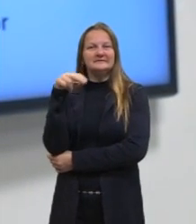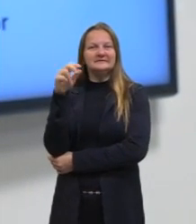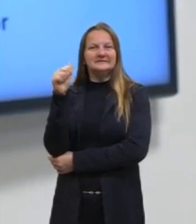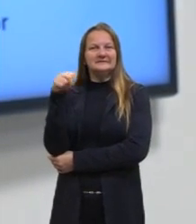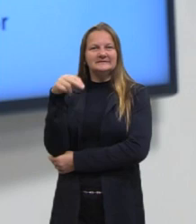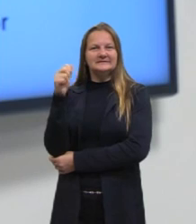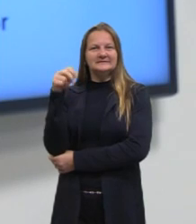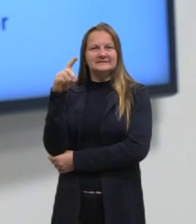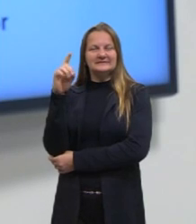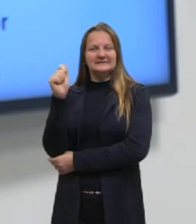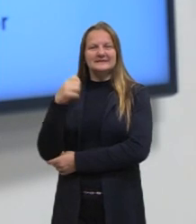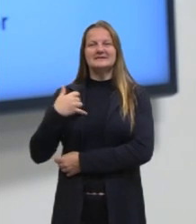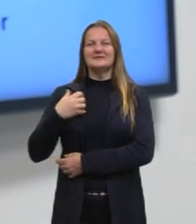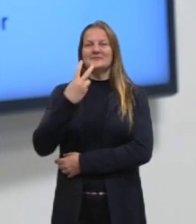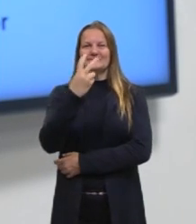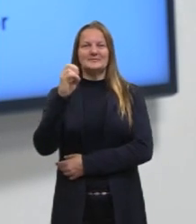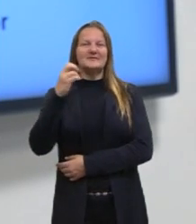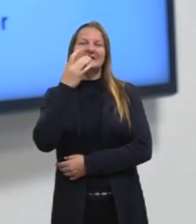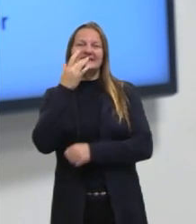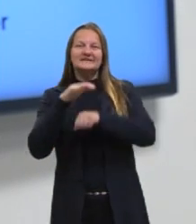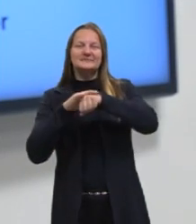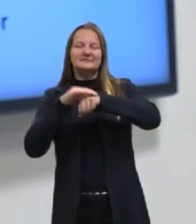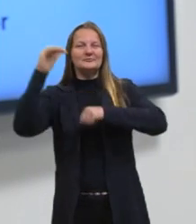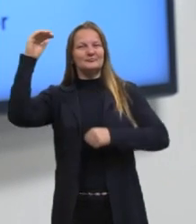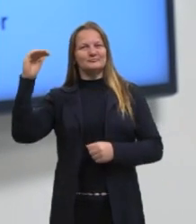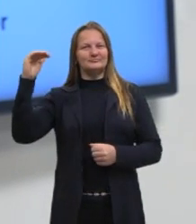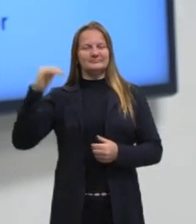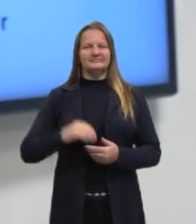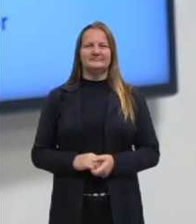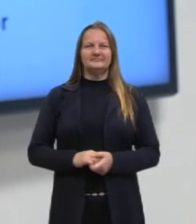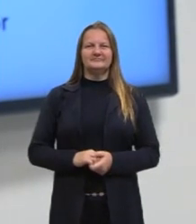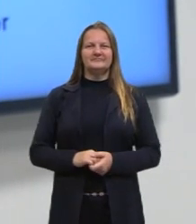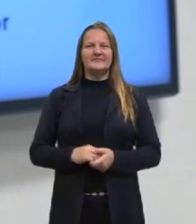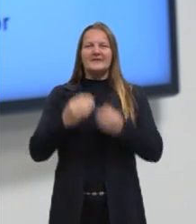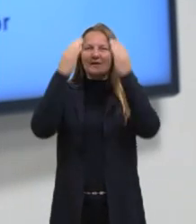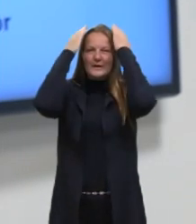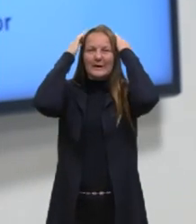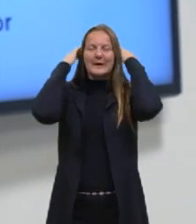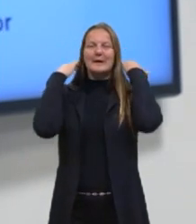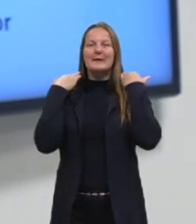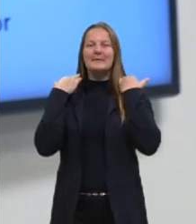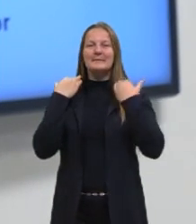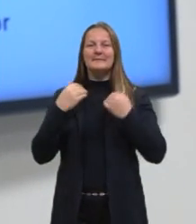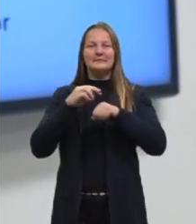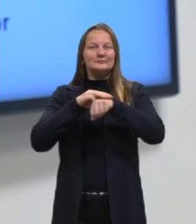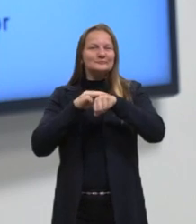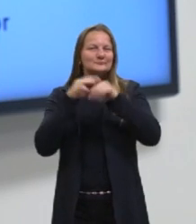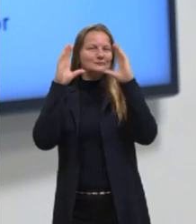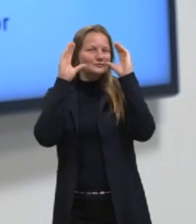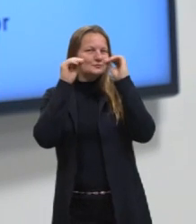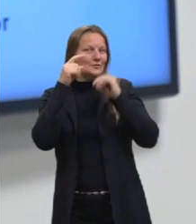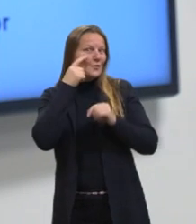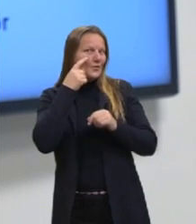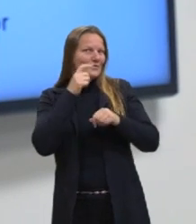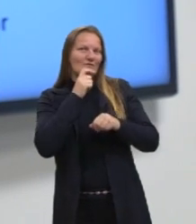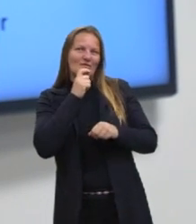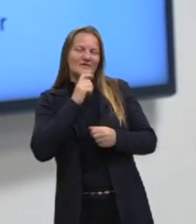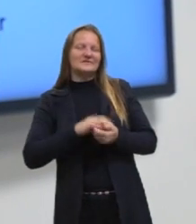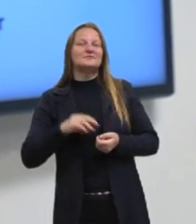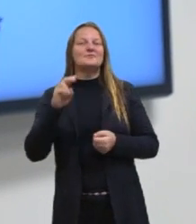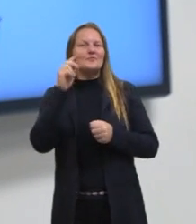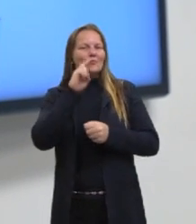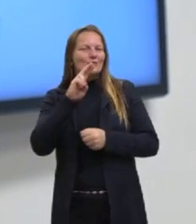anos, sou branca, de baixa estatura, cabelos castanhos escuros, olhos verdes, uso